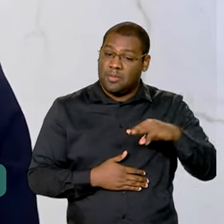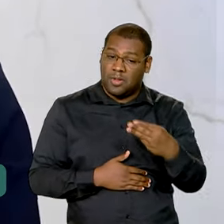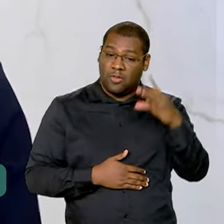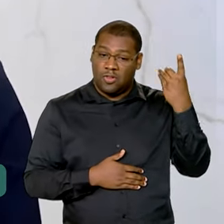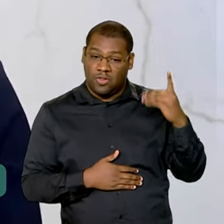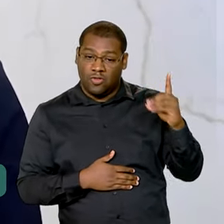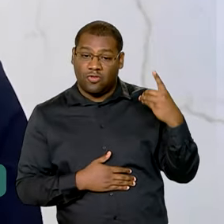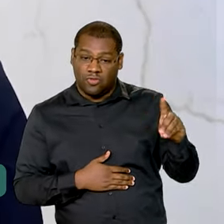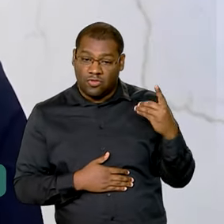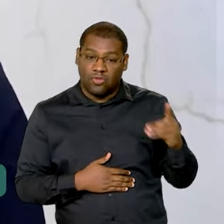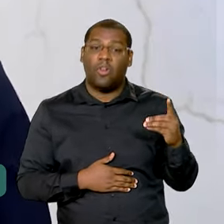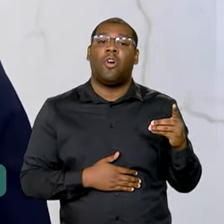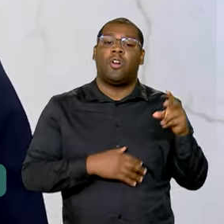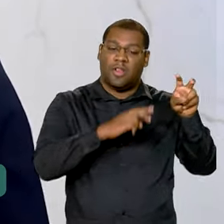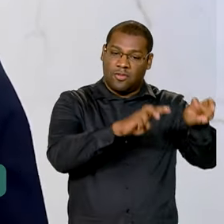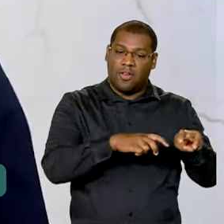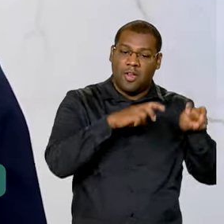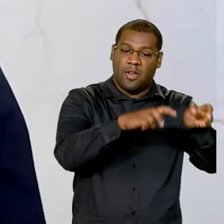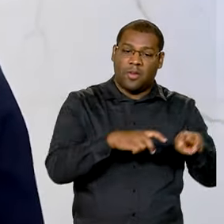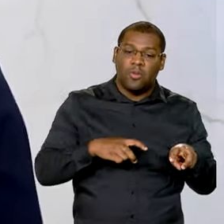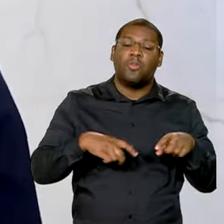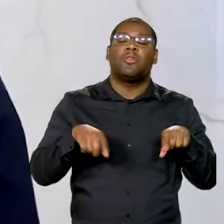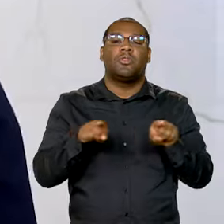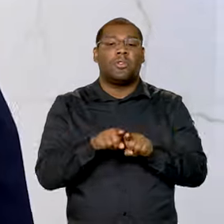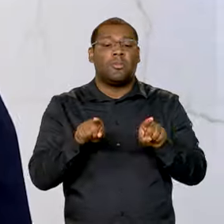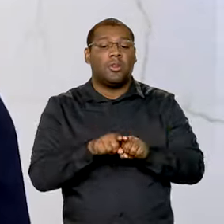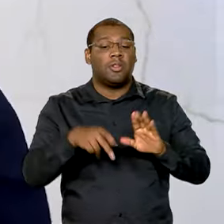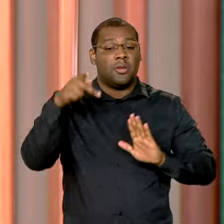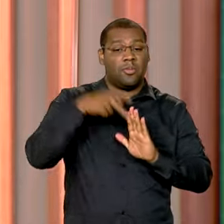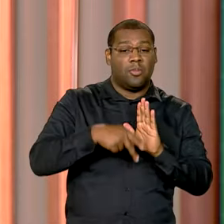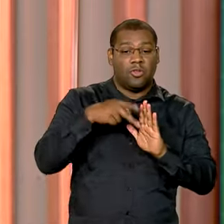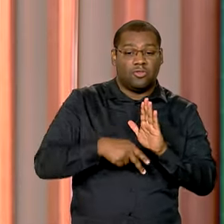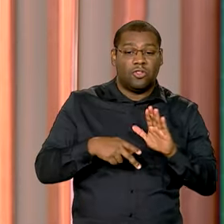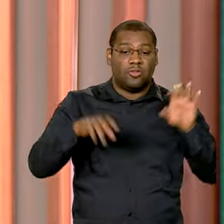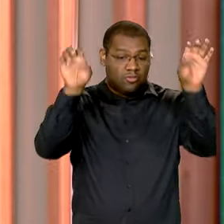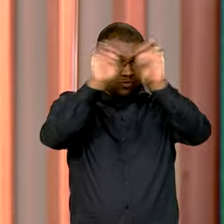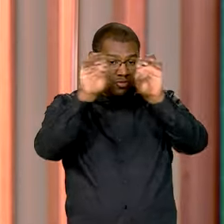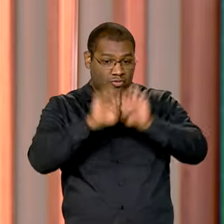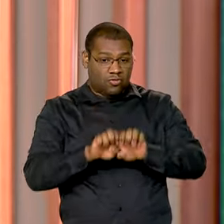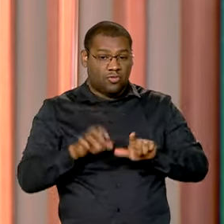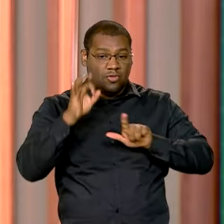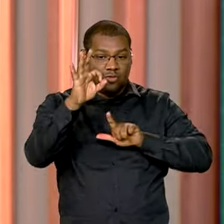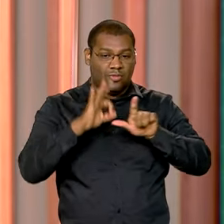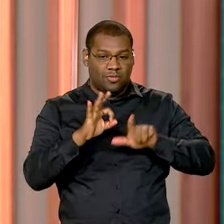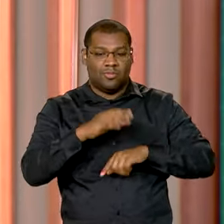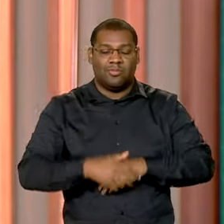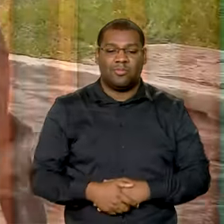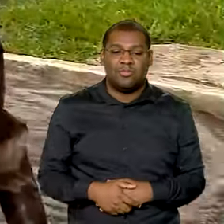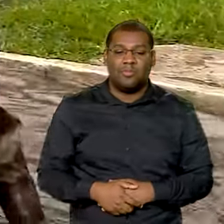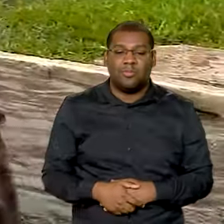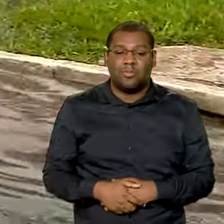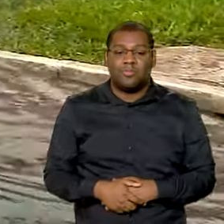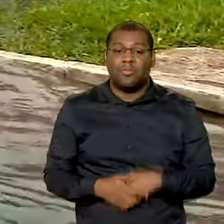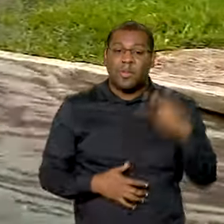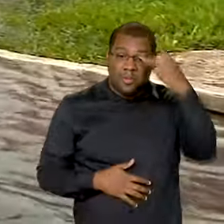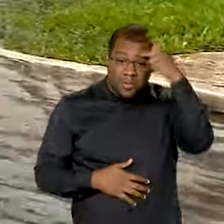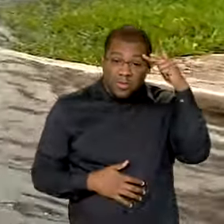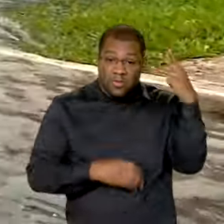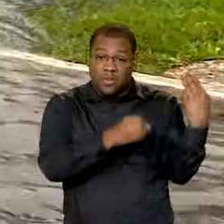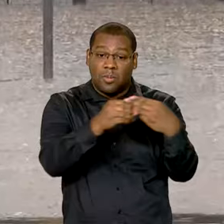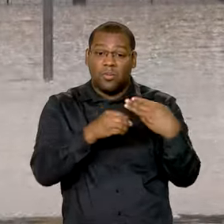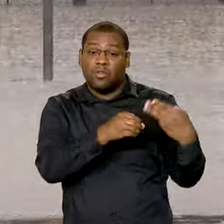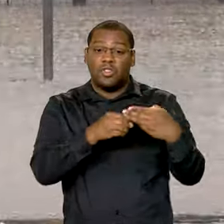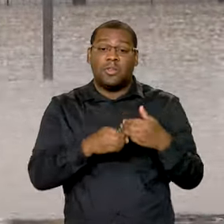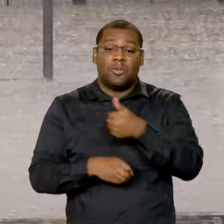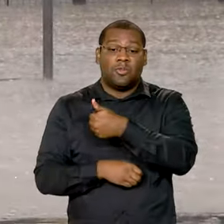projetos de armazenagem e infraestrutura logística. A seguir, trabalhadores de mais 14 municípios